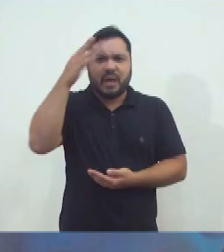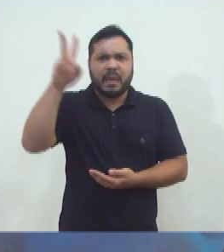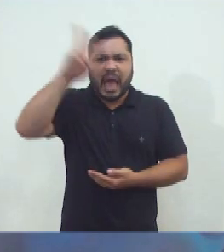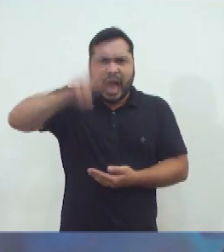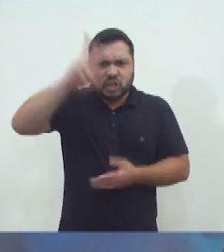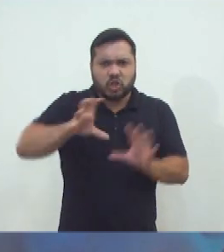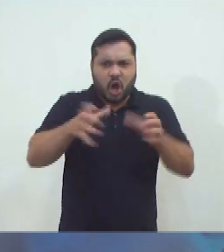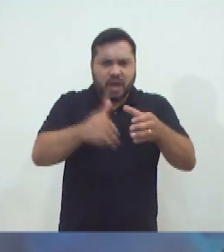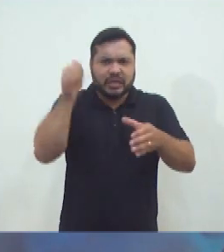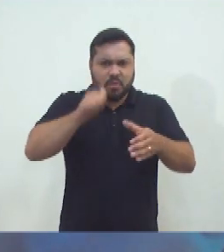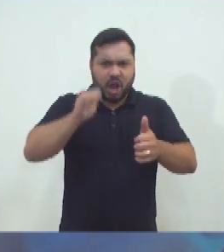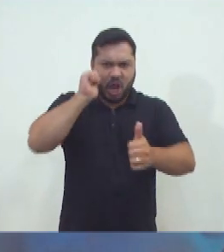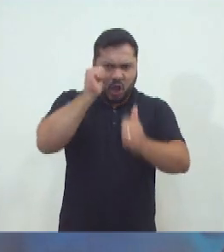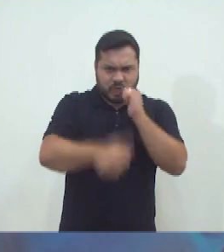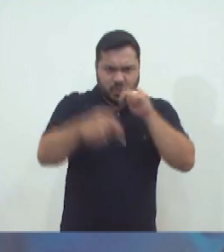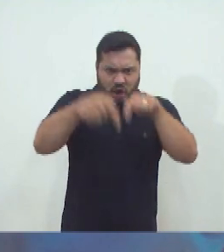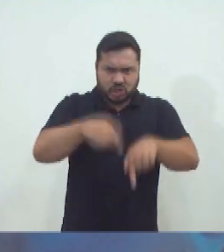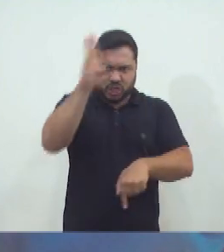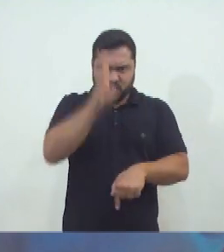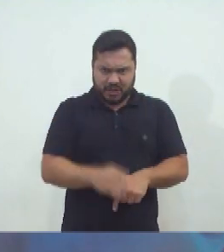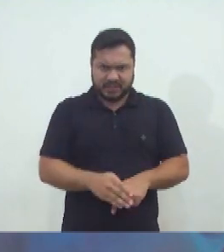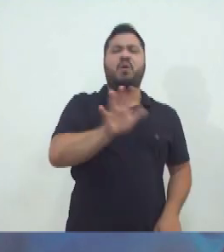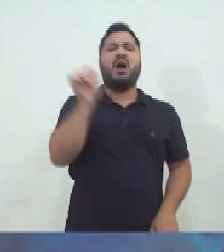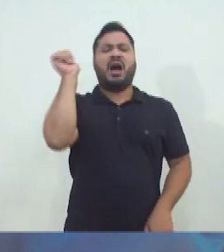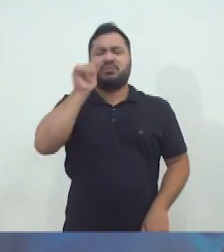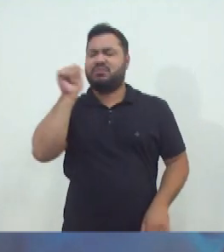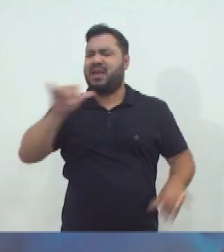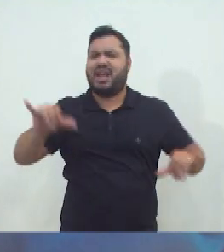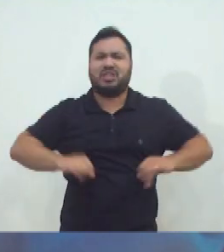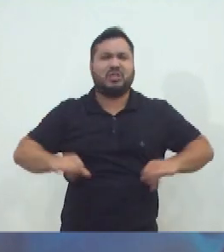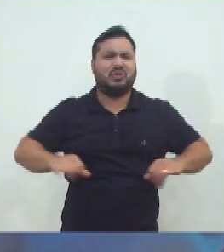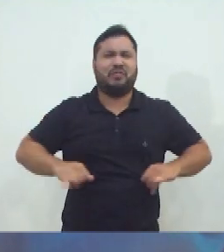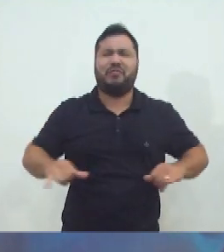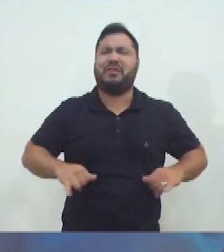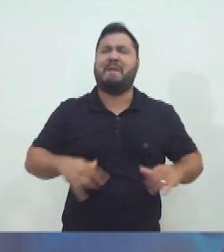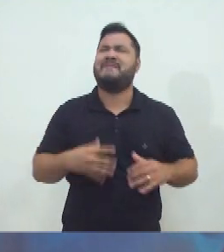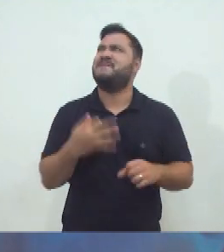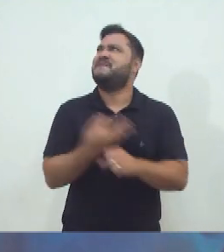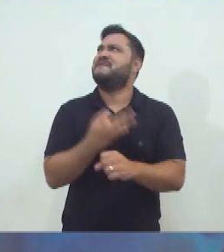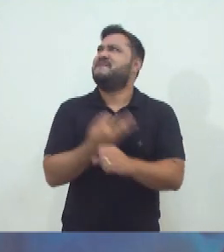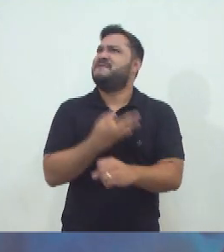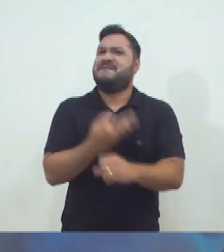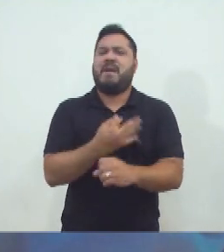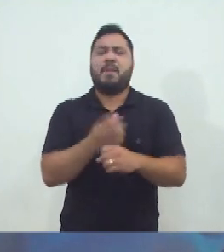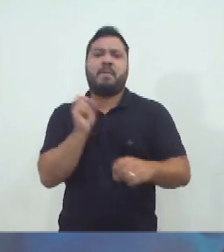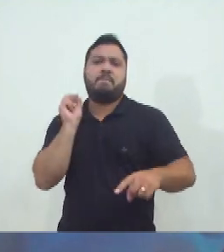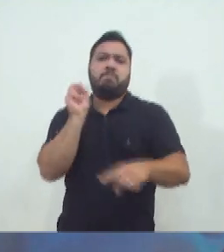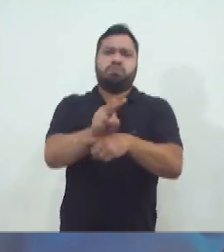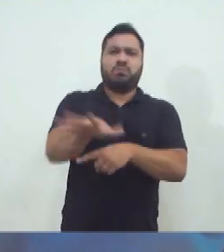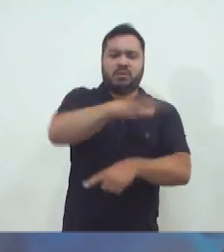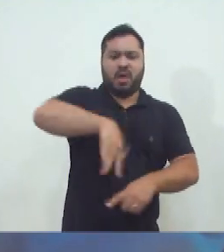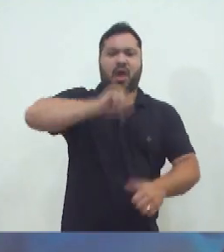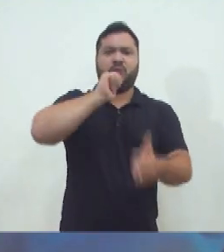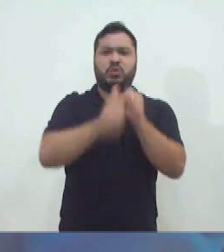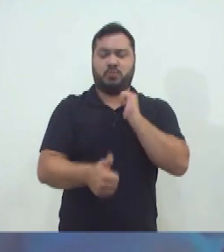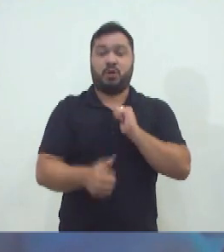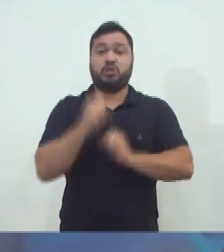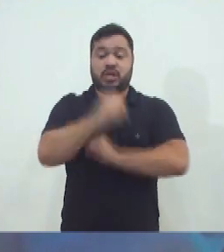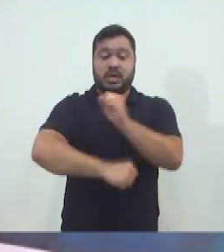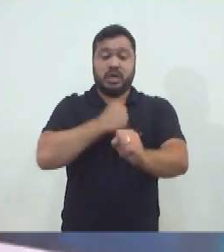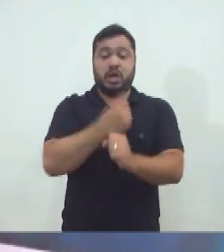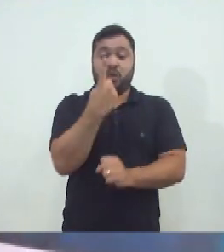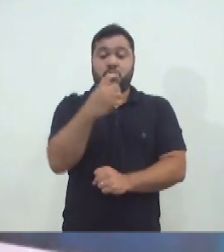Você sabe a história das mulheres no esporte do Brasil? As mulheres sofreram uma grande resistência para ter o seu ingresso na área